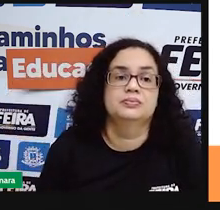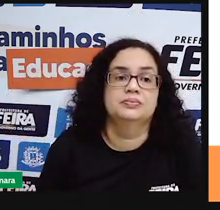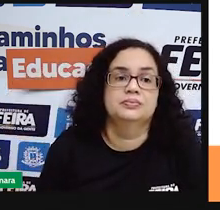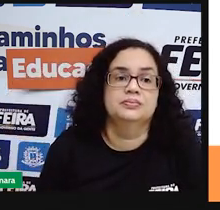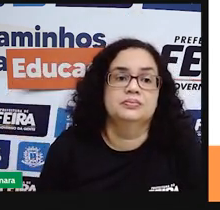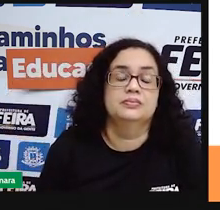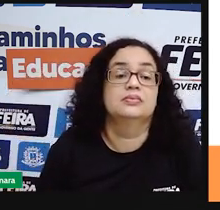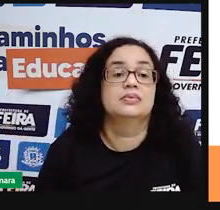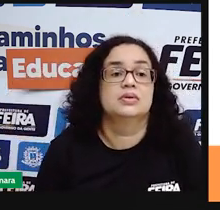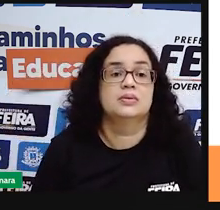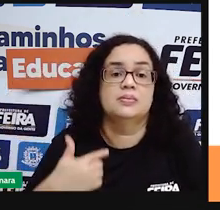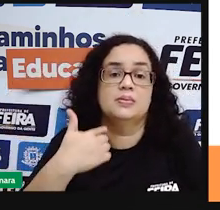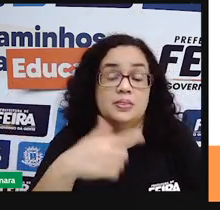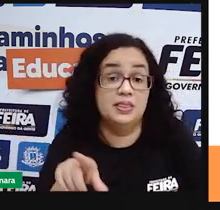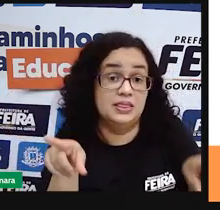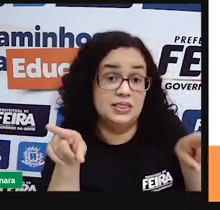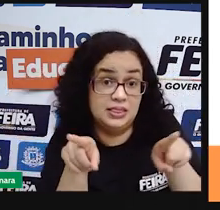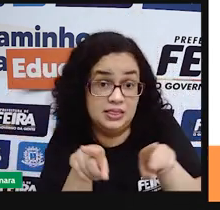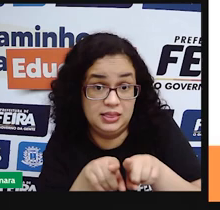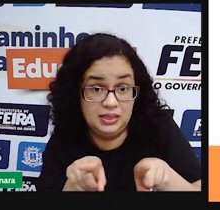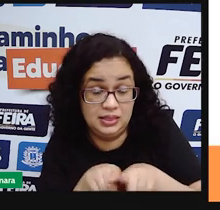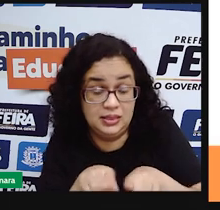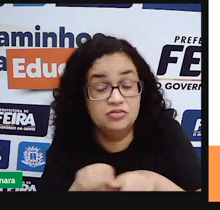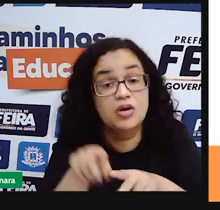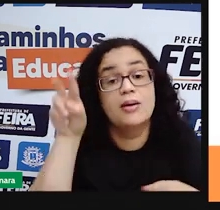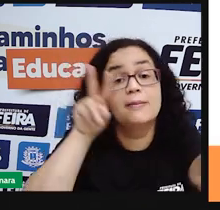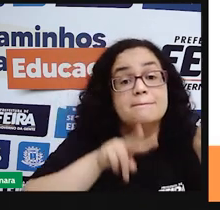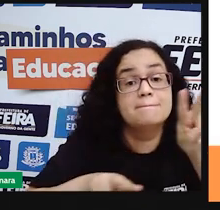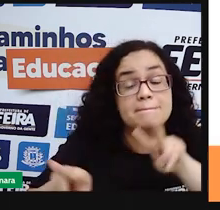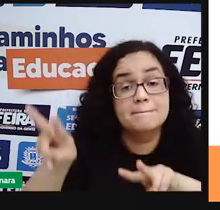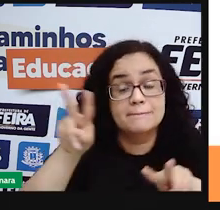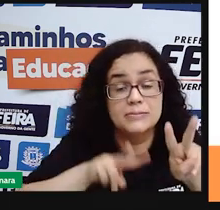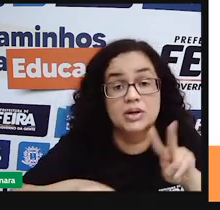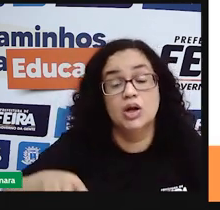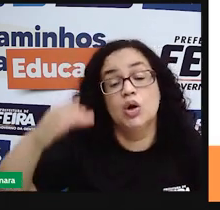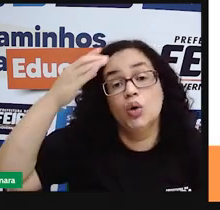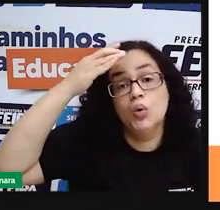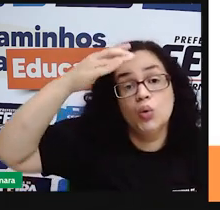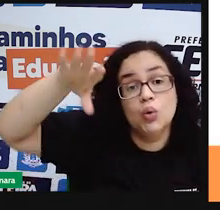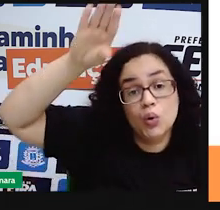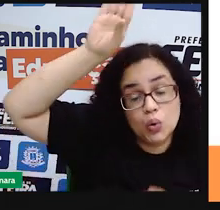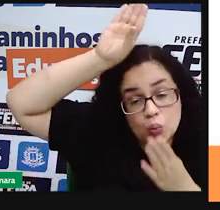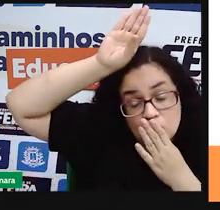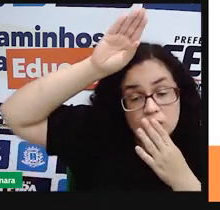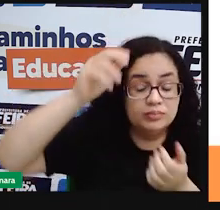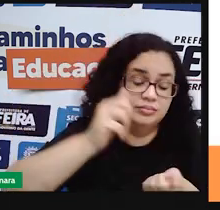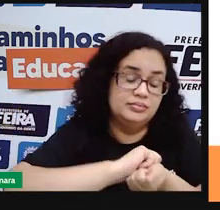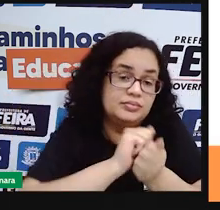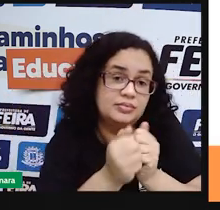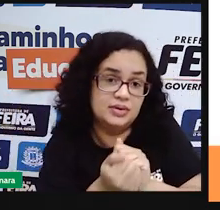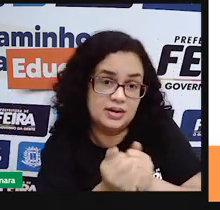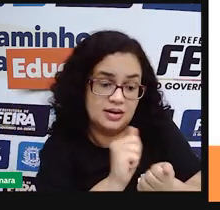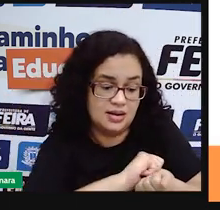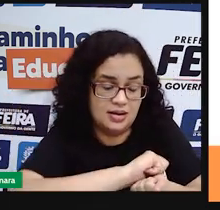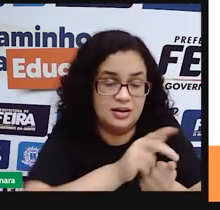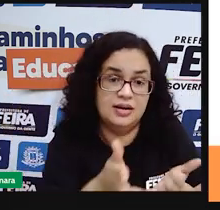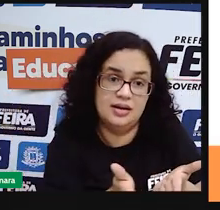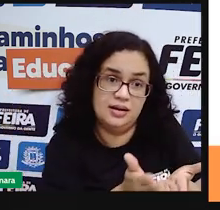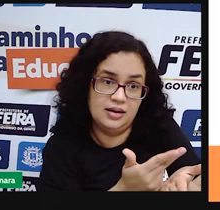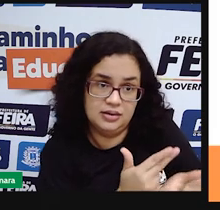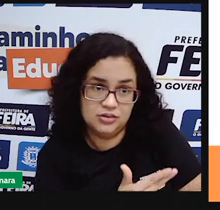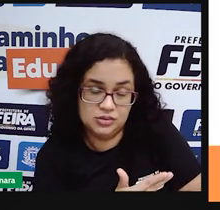além disso a gente ainda consegue observar a cultura indígena no artesanato né através aí dos objetos de